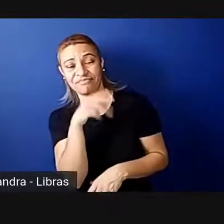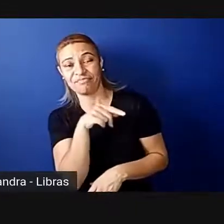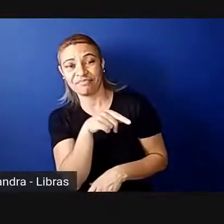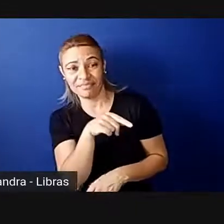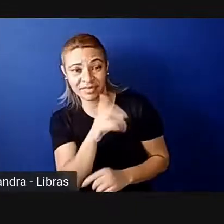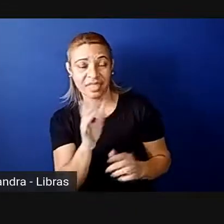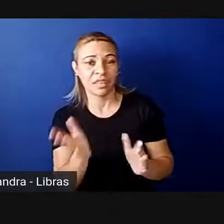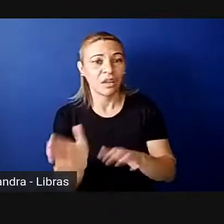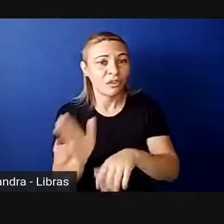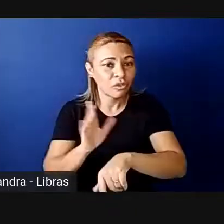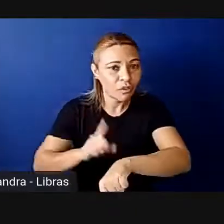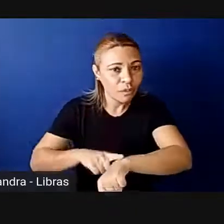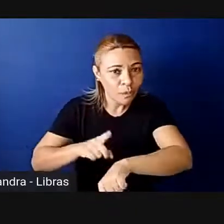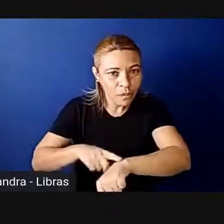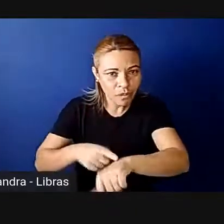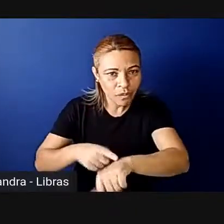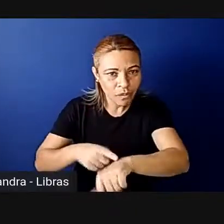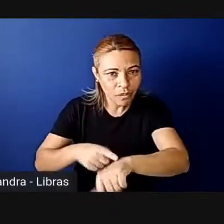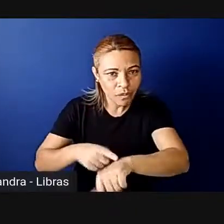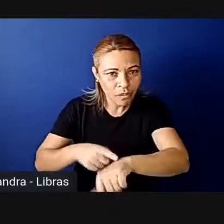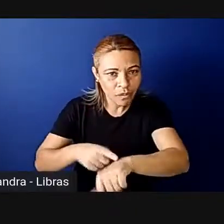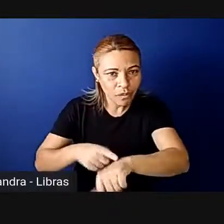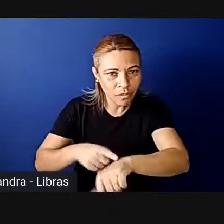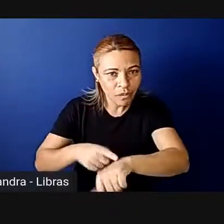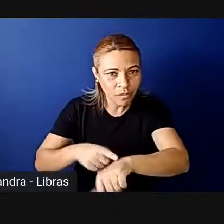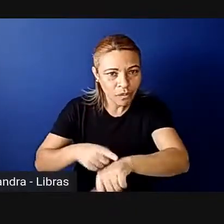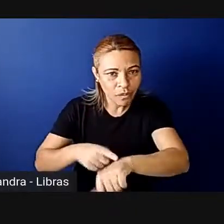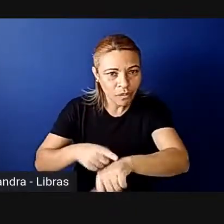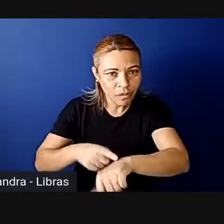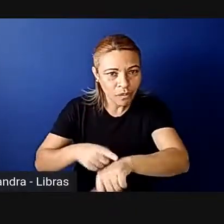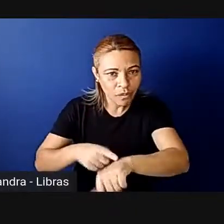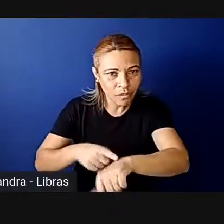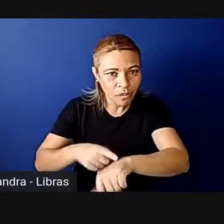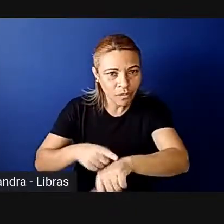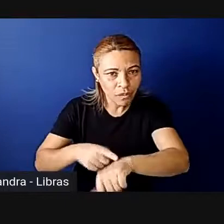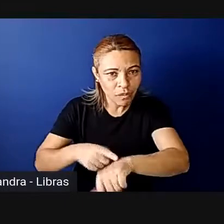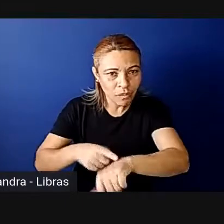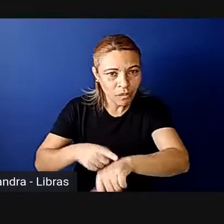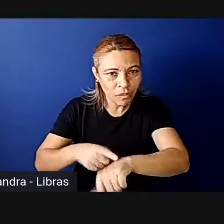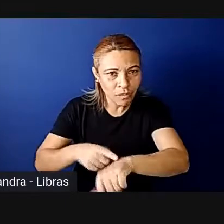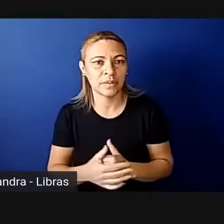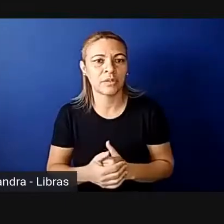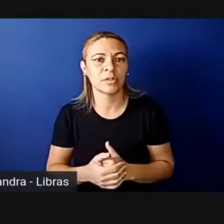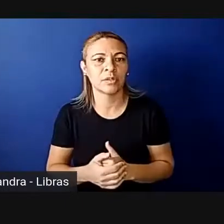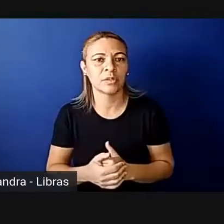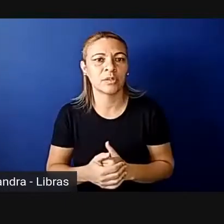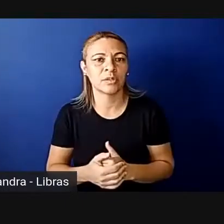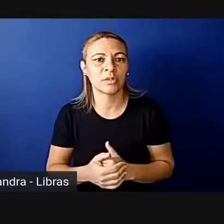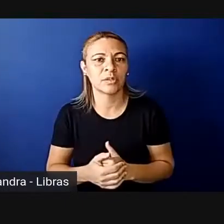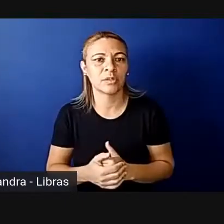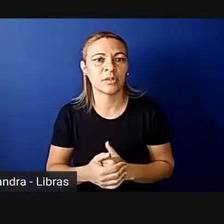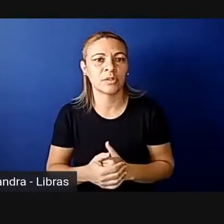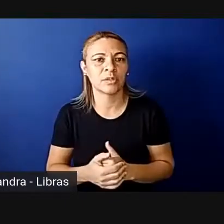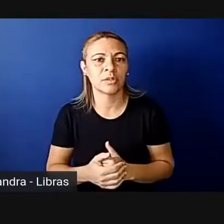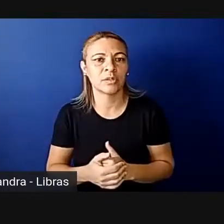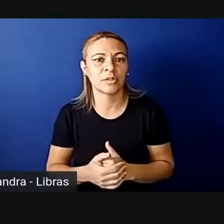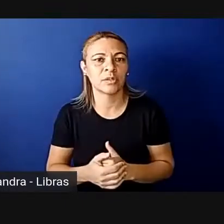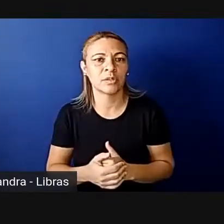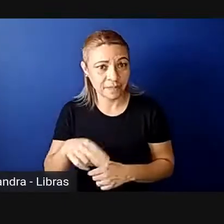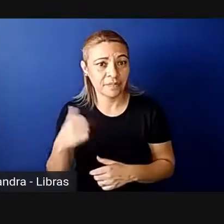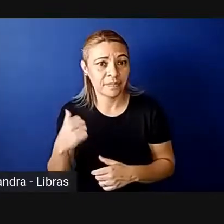logo após a conferência da ONU em Beijing, em Pequim, adotando,